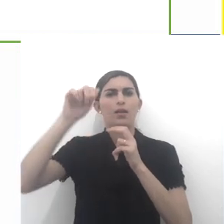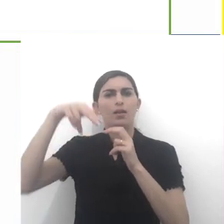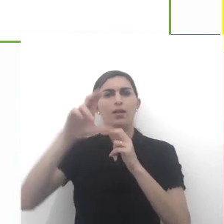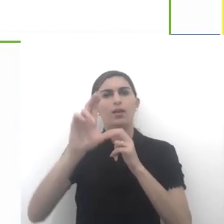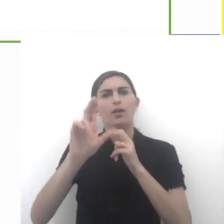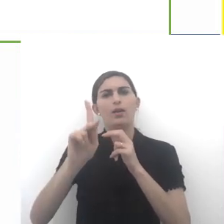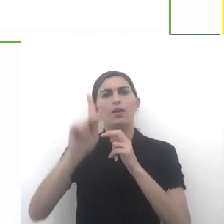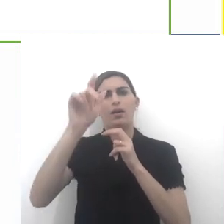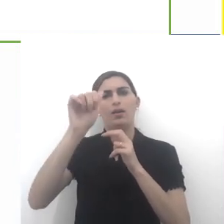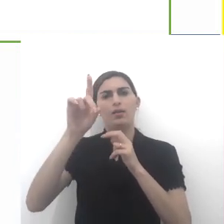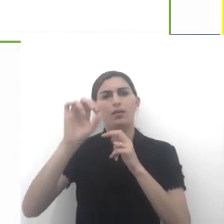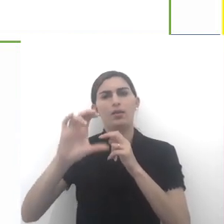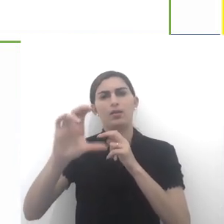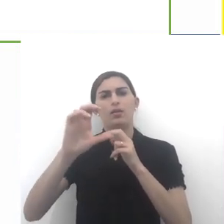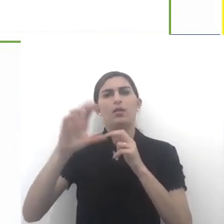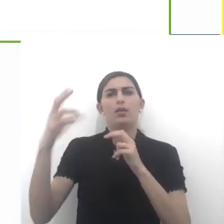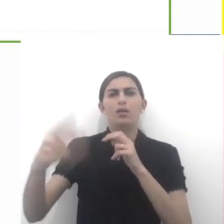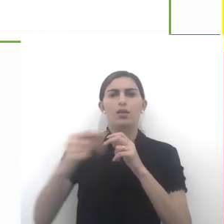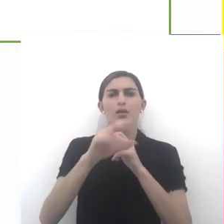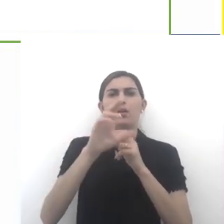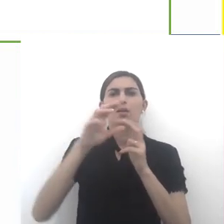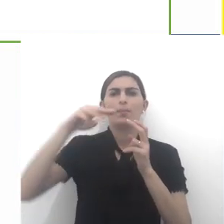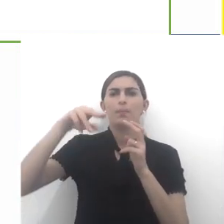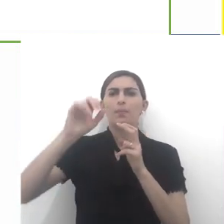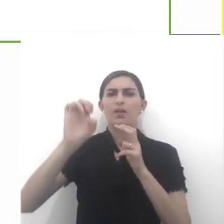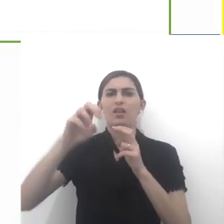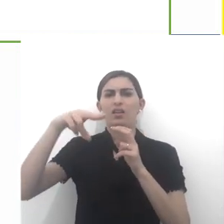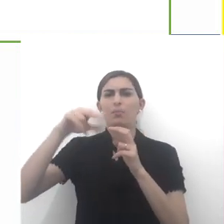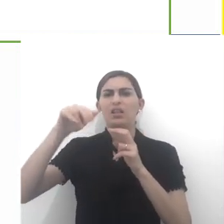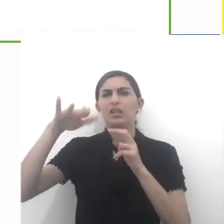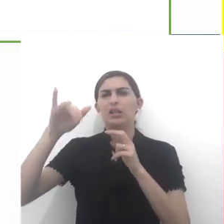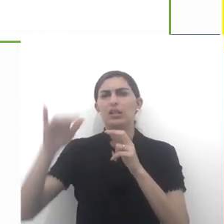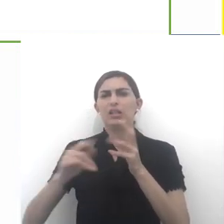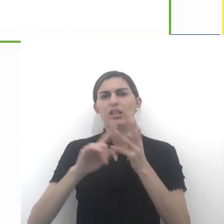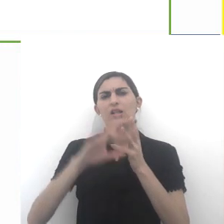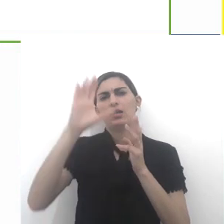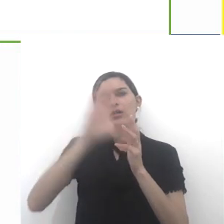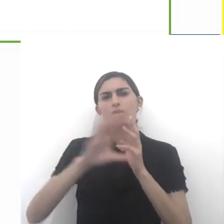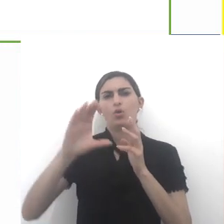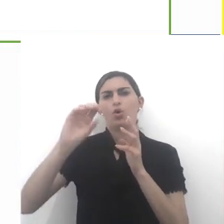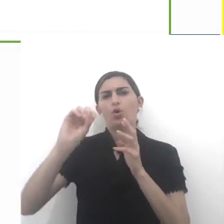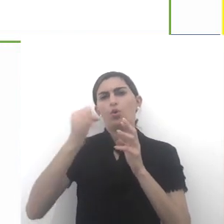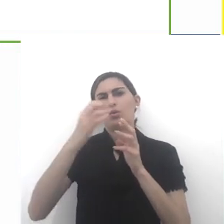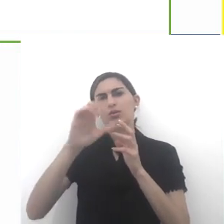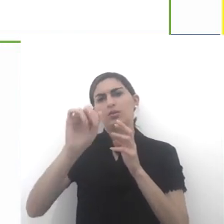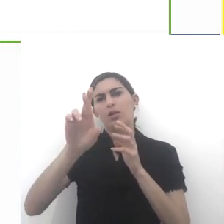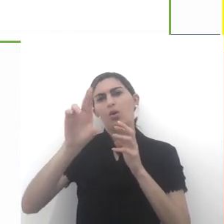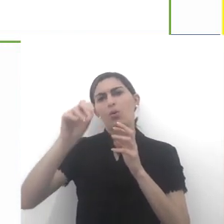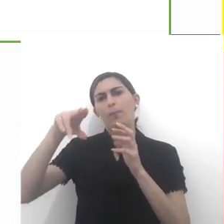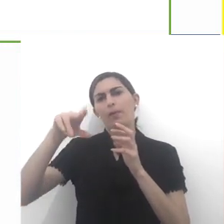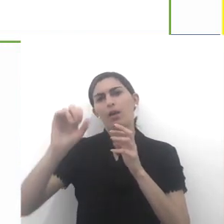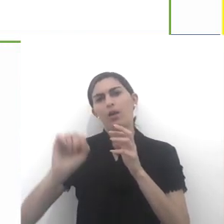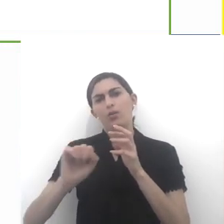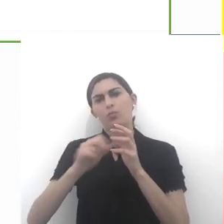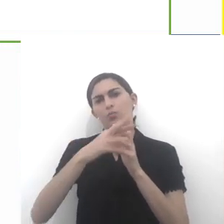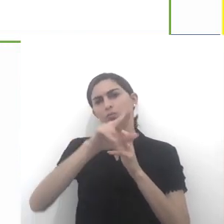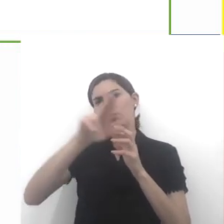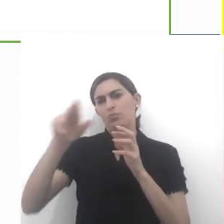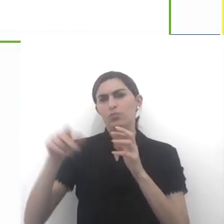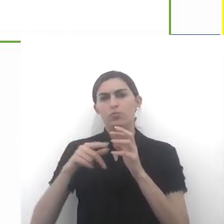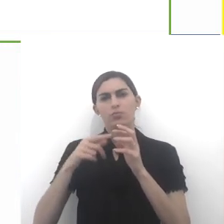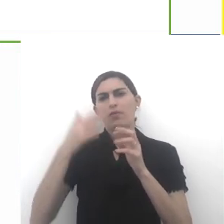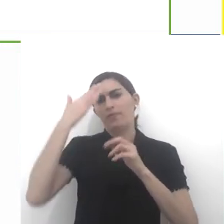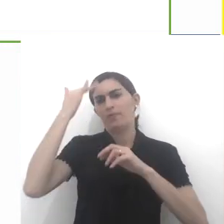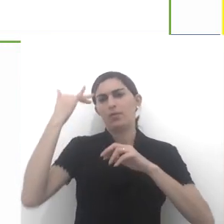Kardec, do candomblé, mãe menininha do Gantuar, do catolicismo, Oscar Romero, do